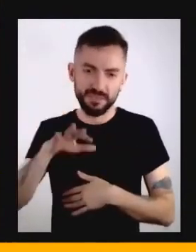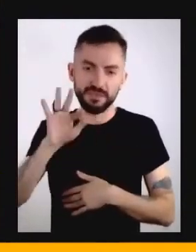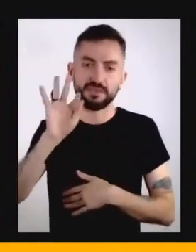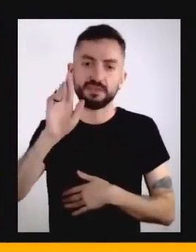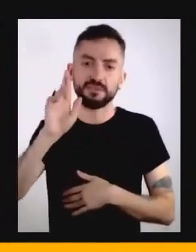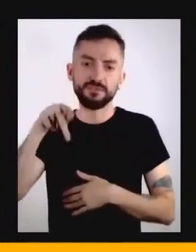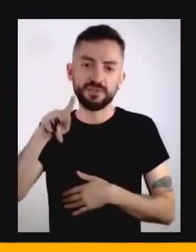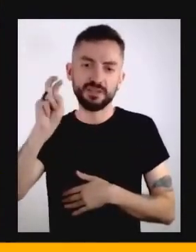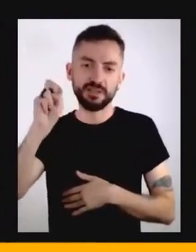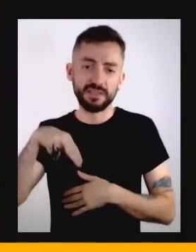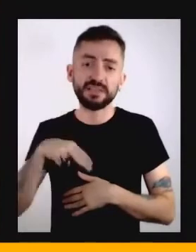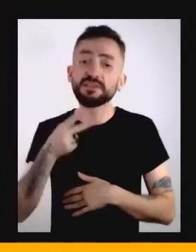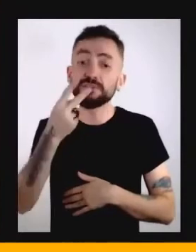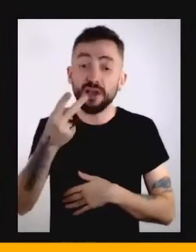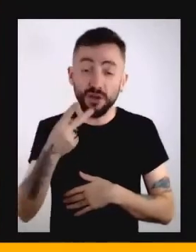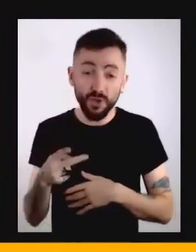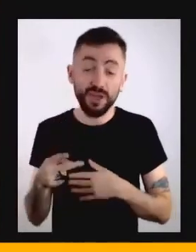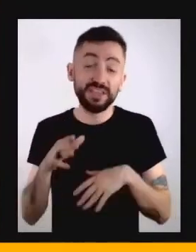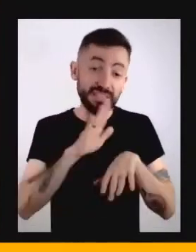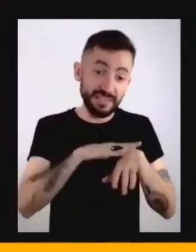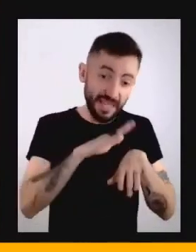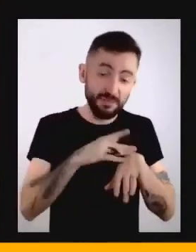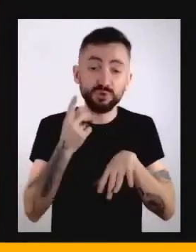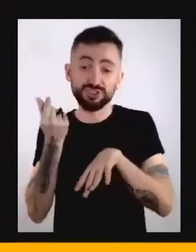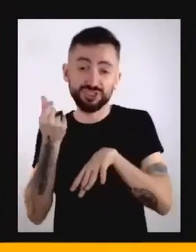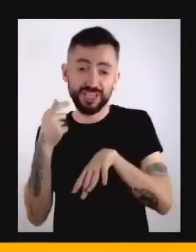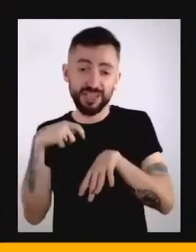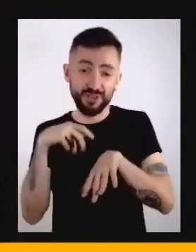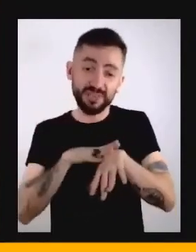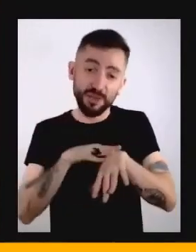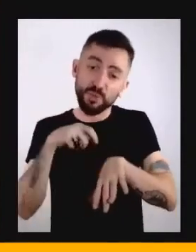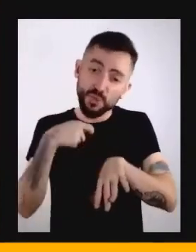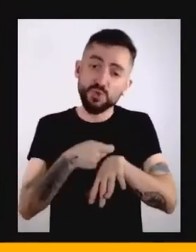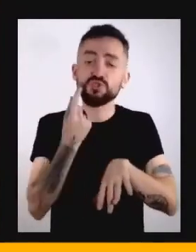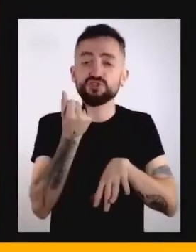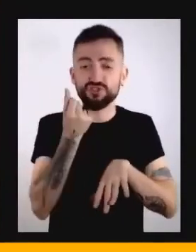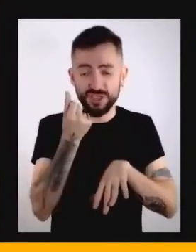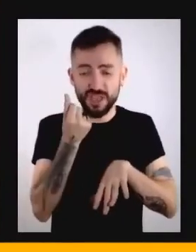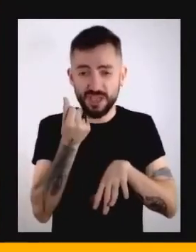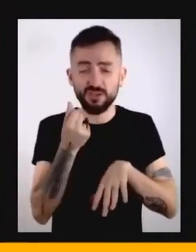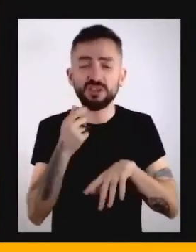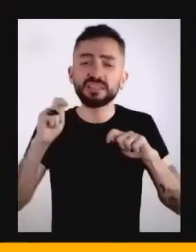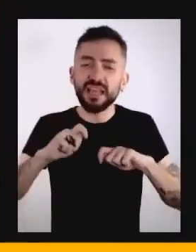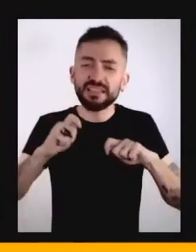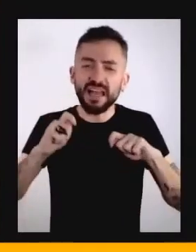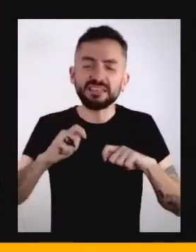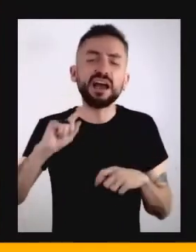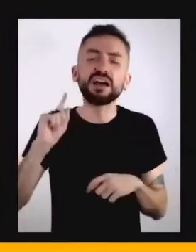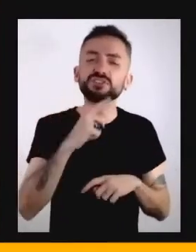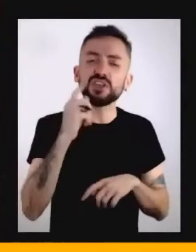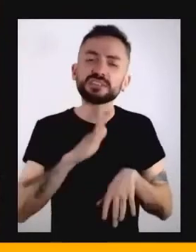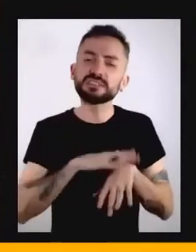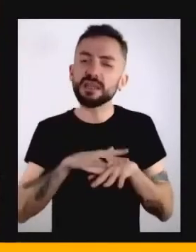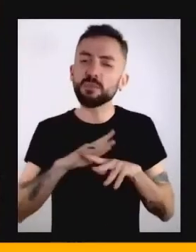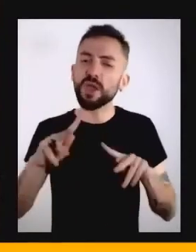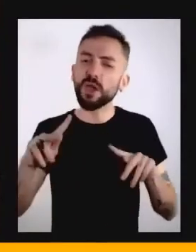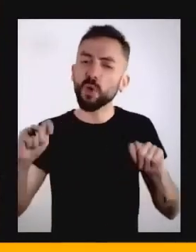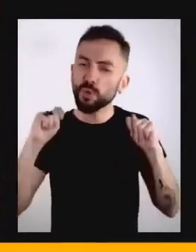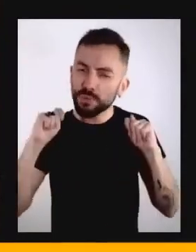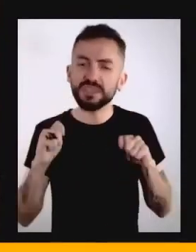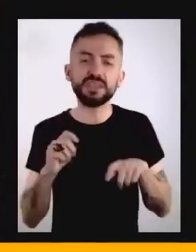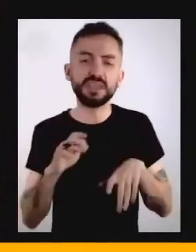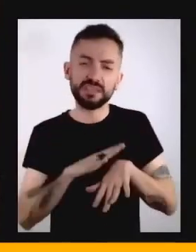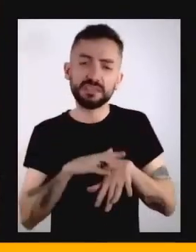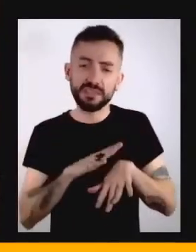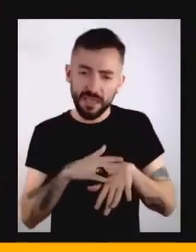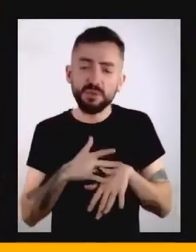dinheiro, ou seja, que tempo poderia ser economizado, gasto e tudo mais. Só que, dentro disso,